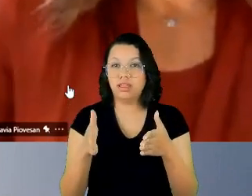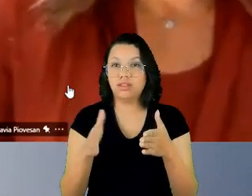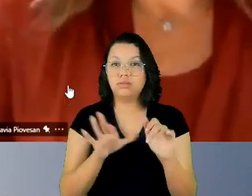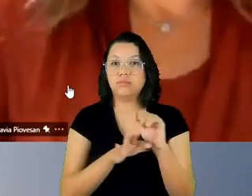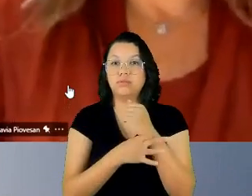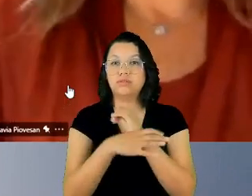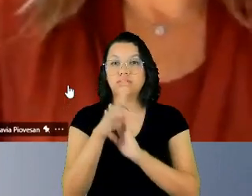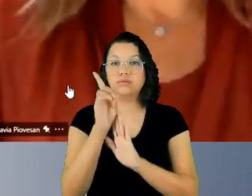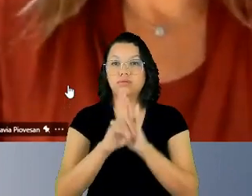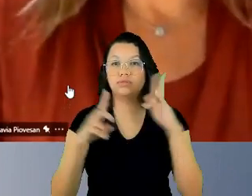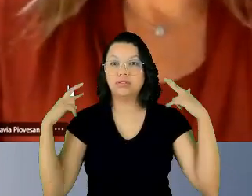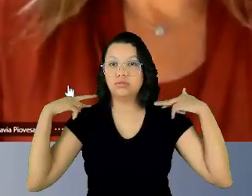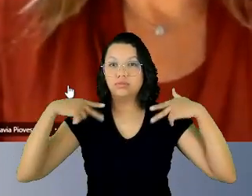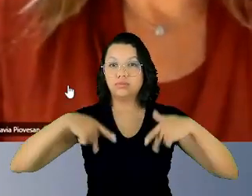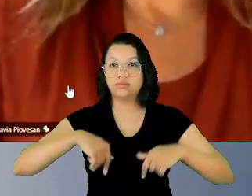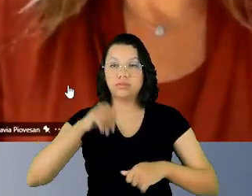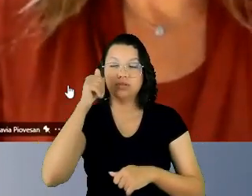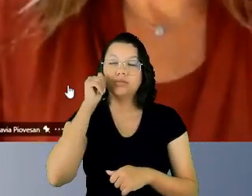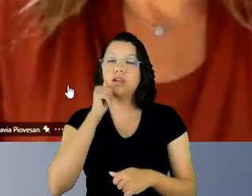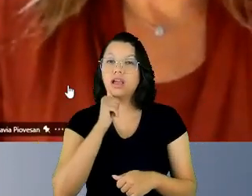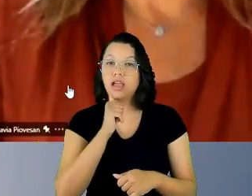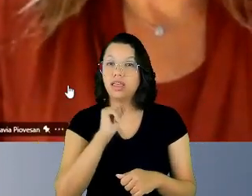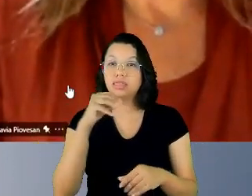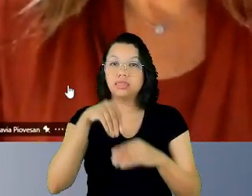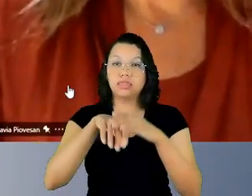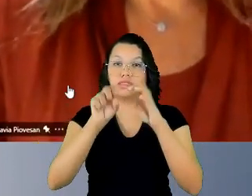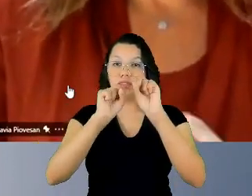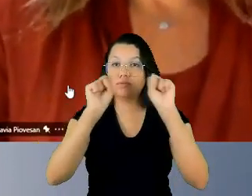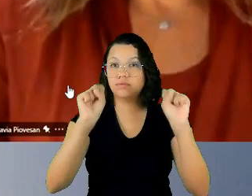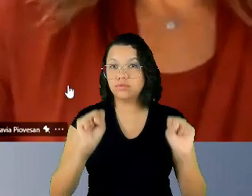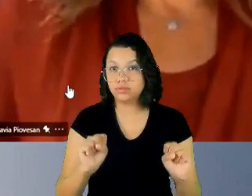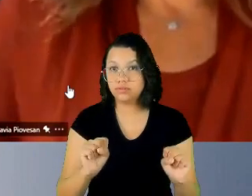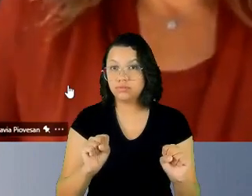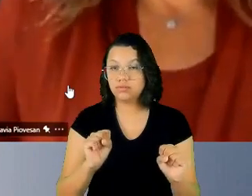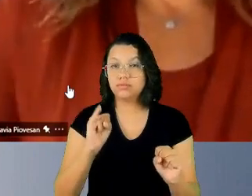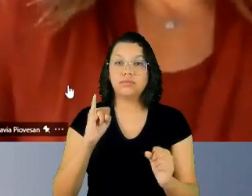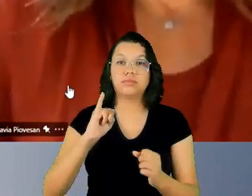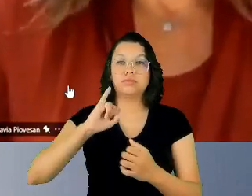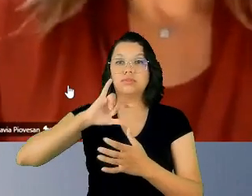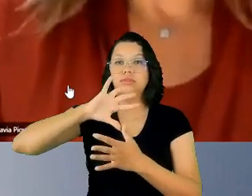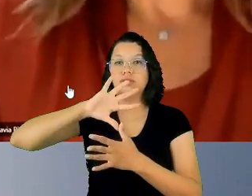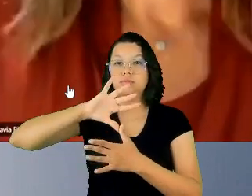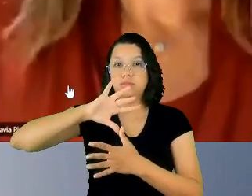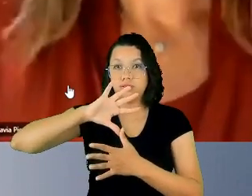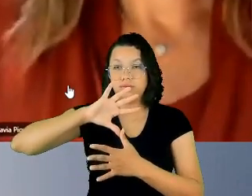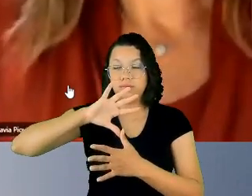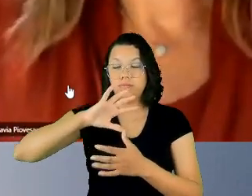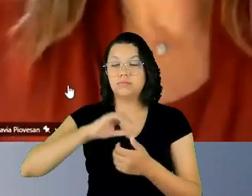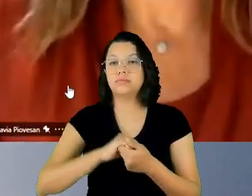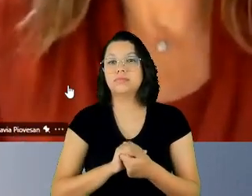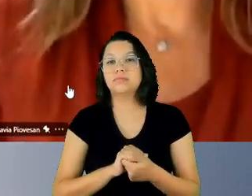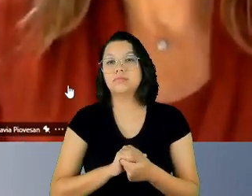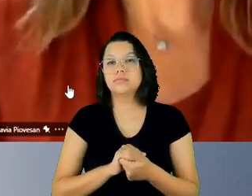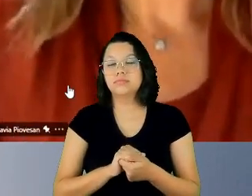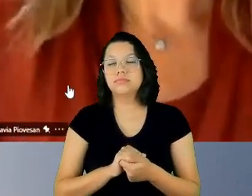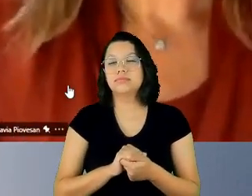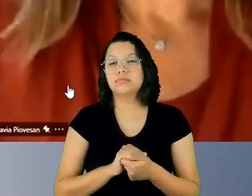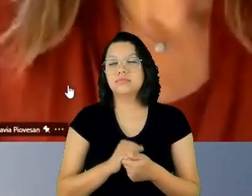sistema interamericano. Doutora Flávia, um grande abraço, um beijo todo especial.